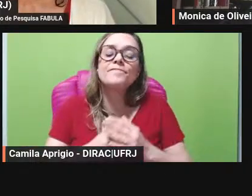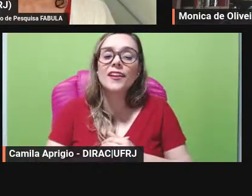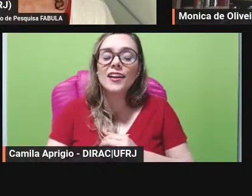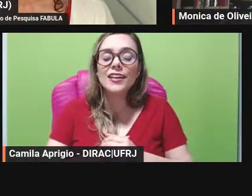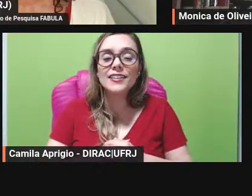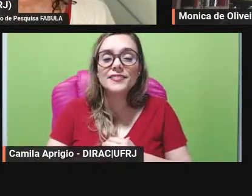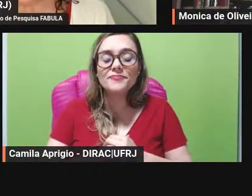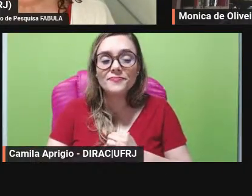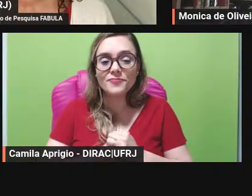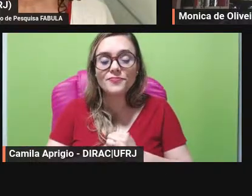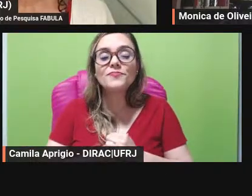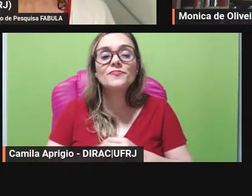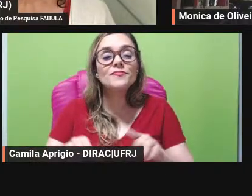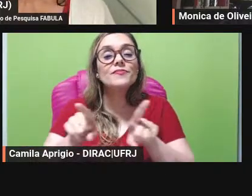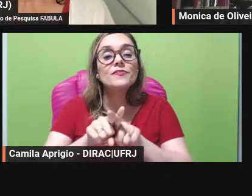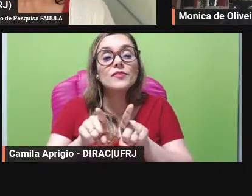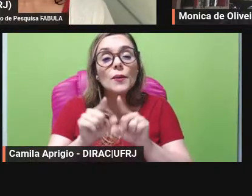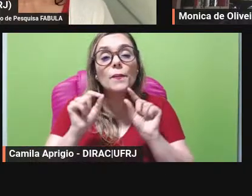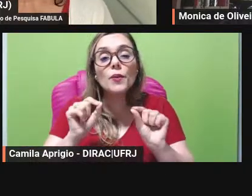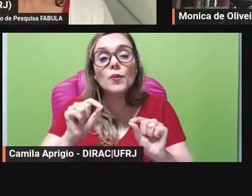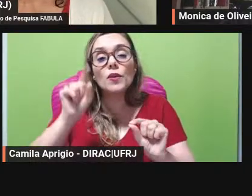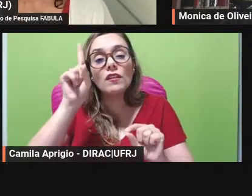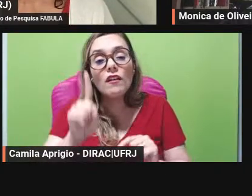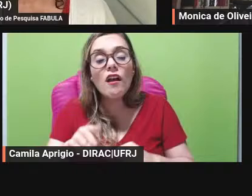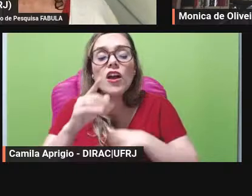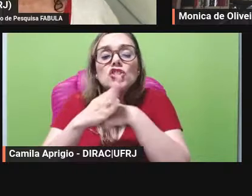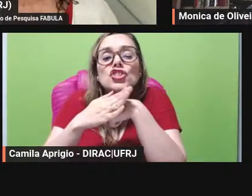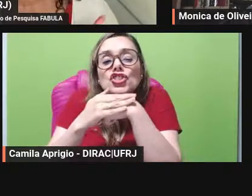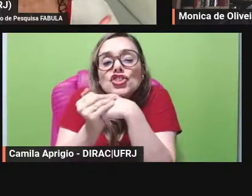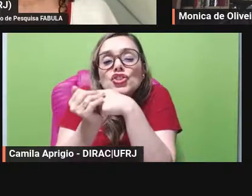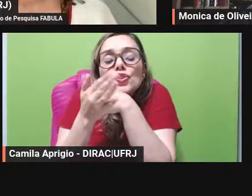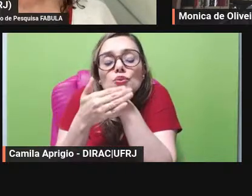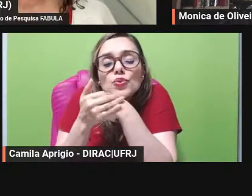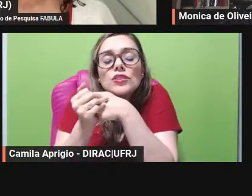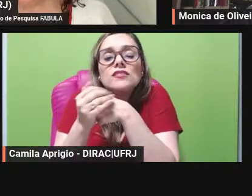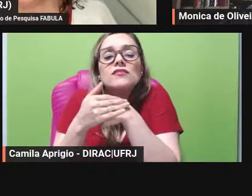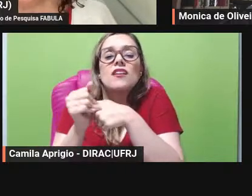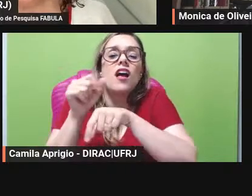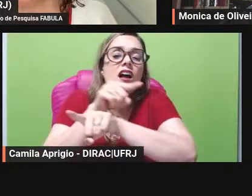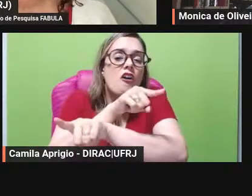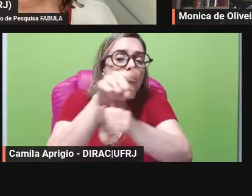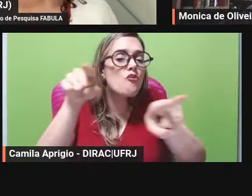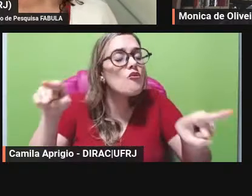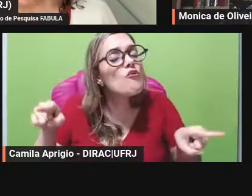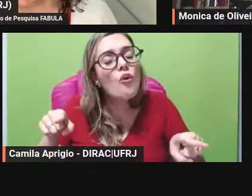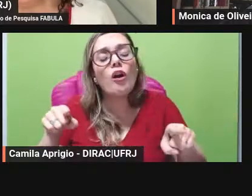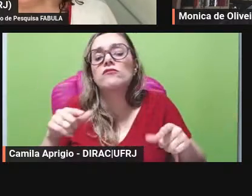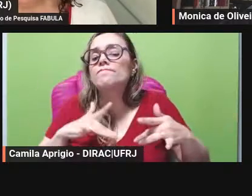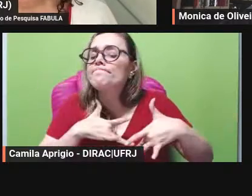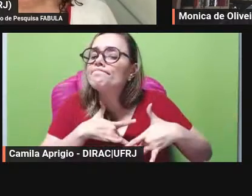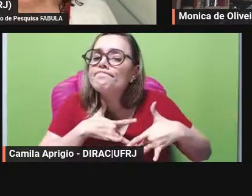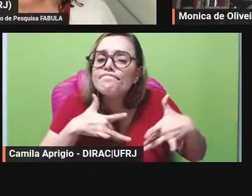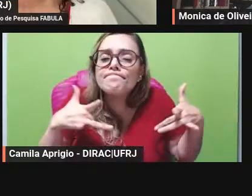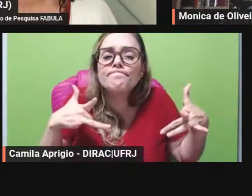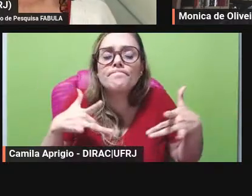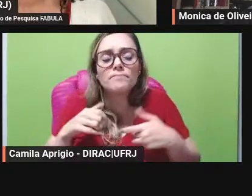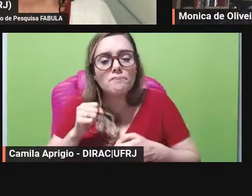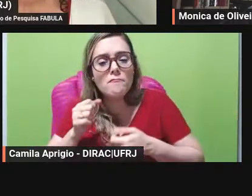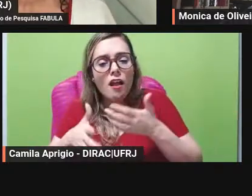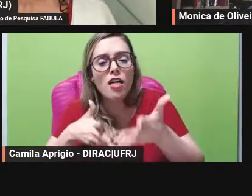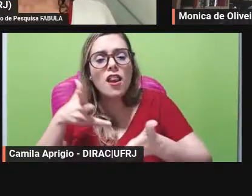pela generosidade como eu disse né que eu acho que é sempre um gesto de generosidade falar né em público